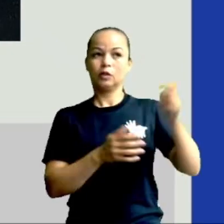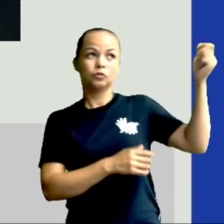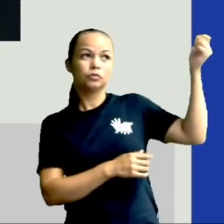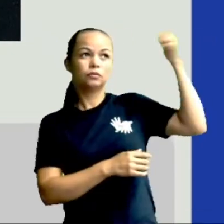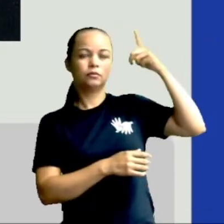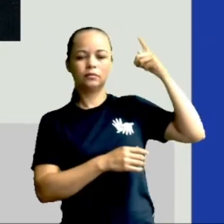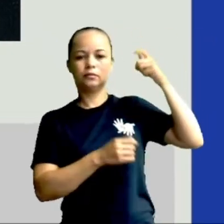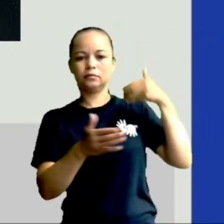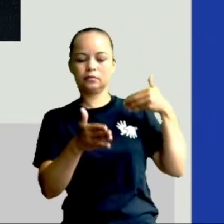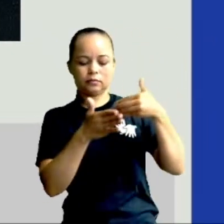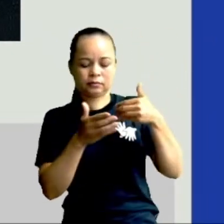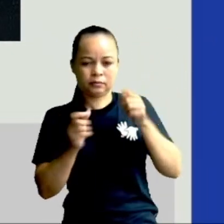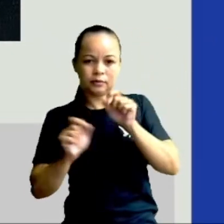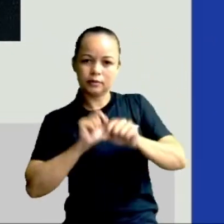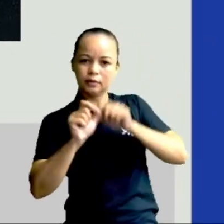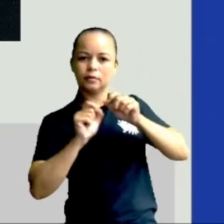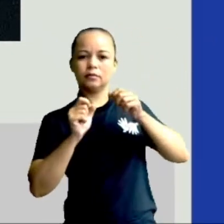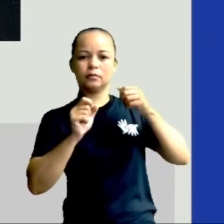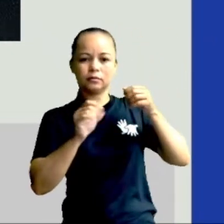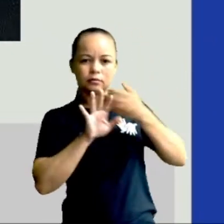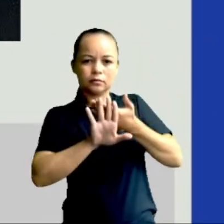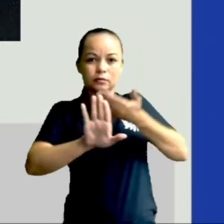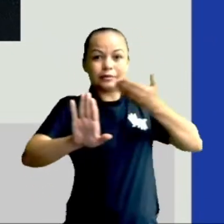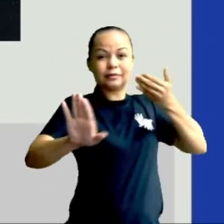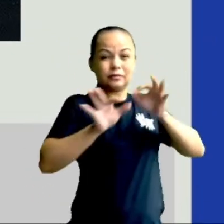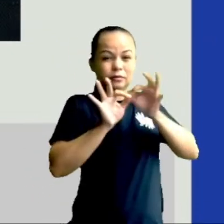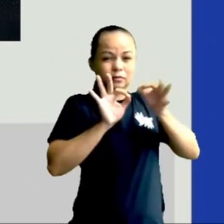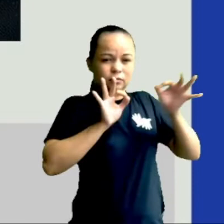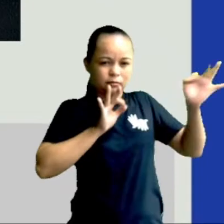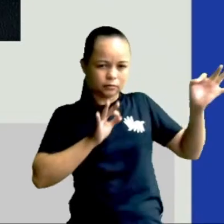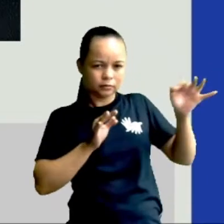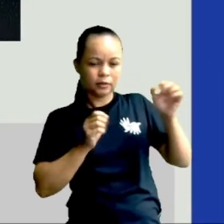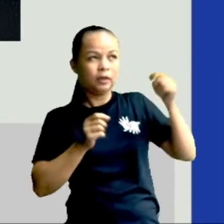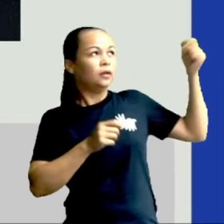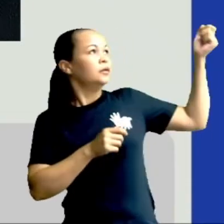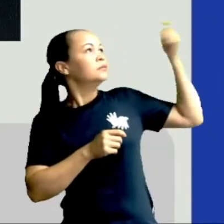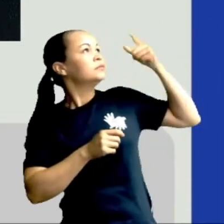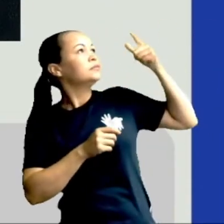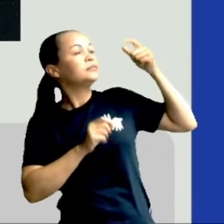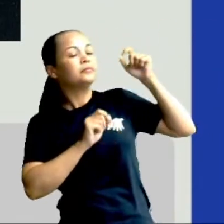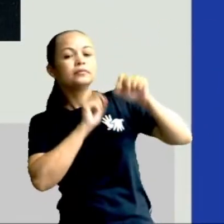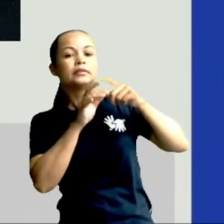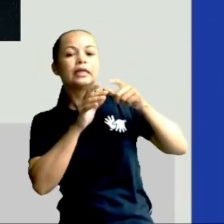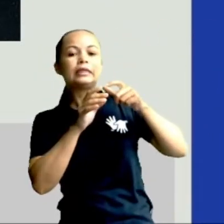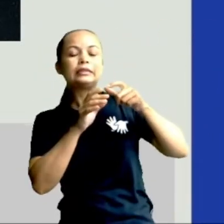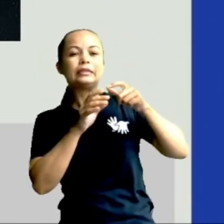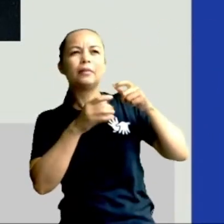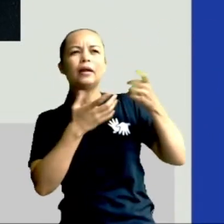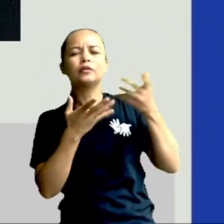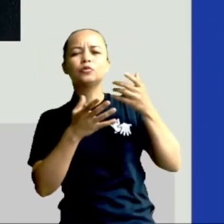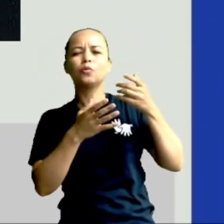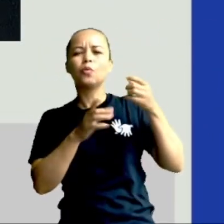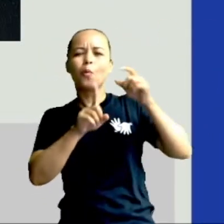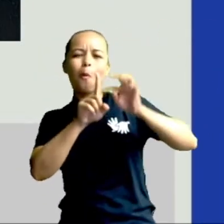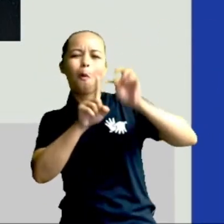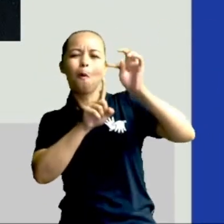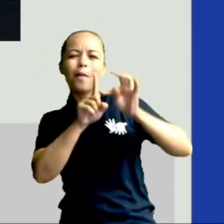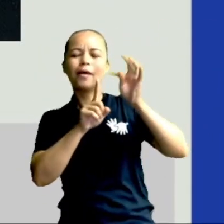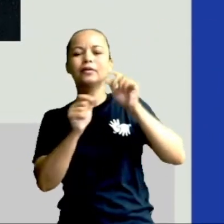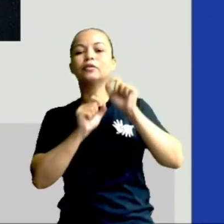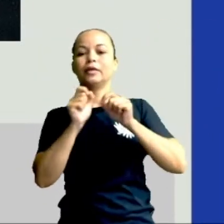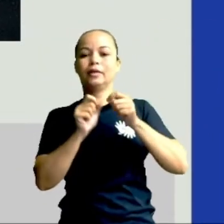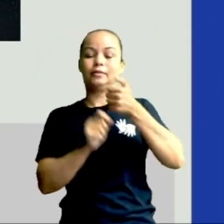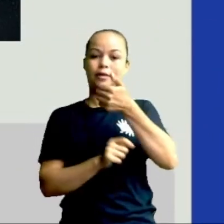149 milhões e 600 mil quilômetros. A temperatura média do nosso planeta é de 14